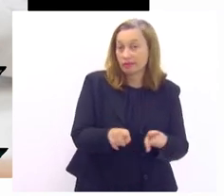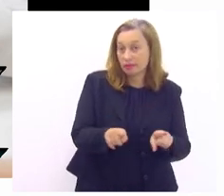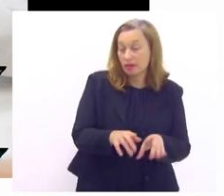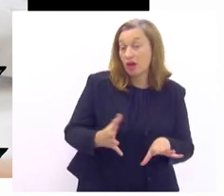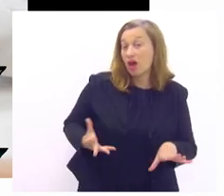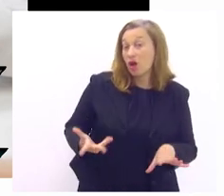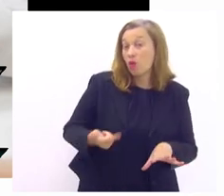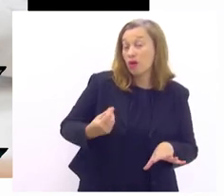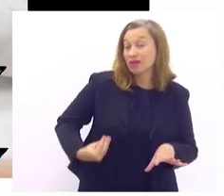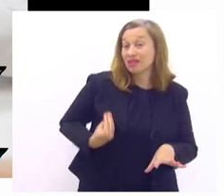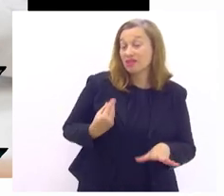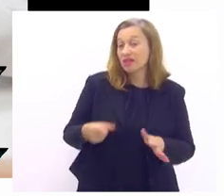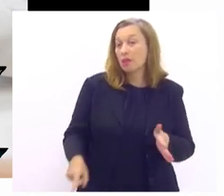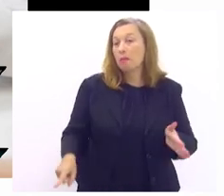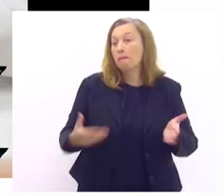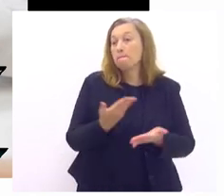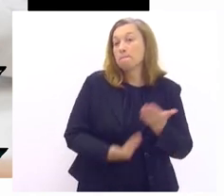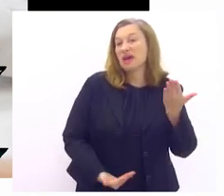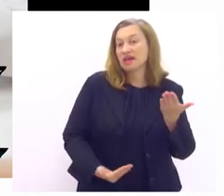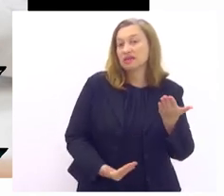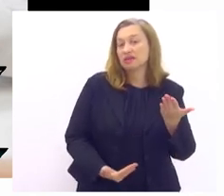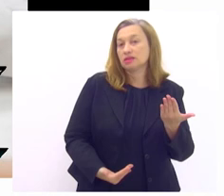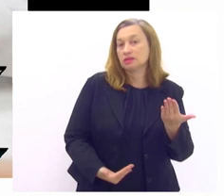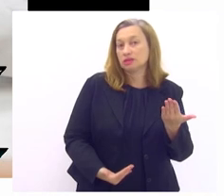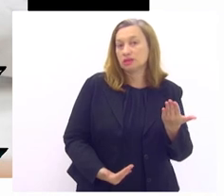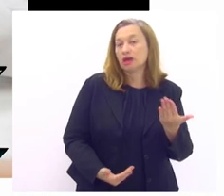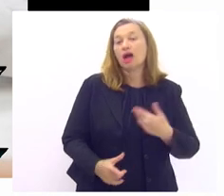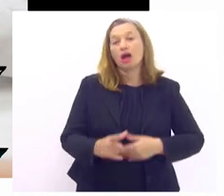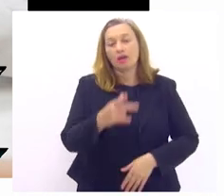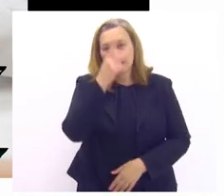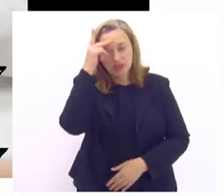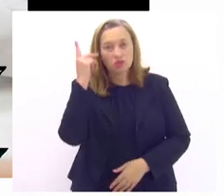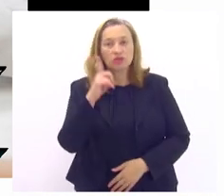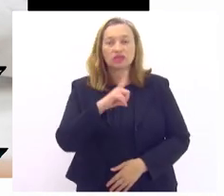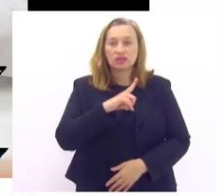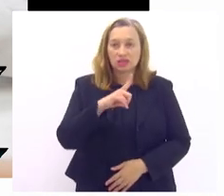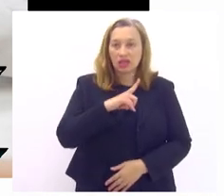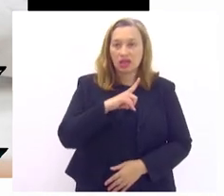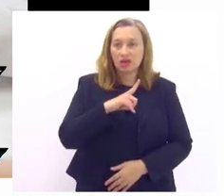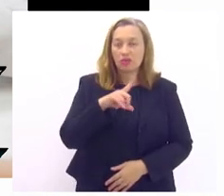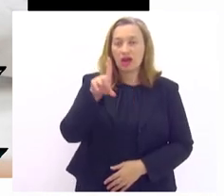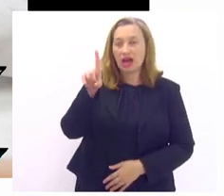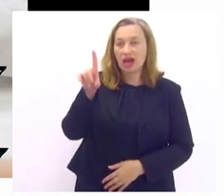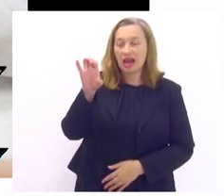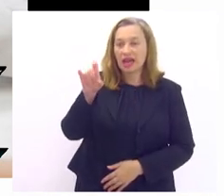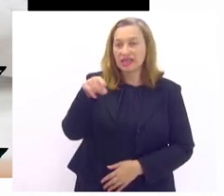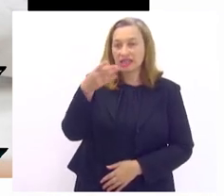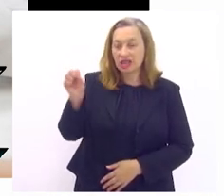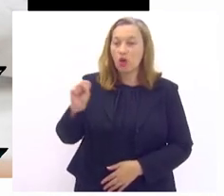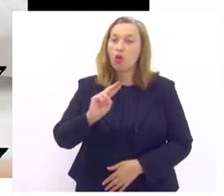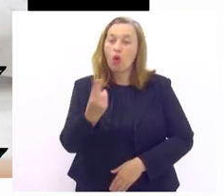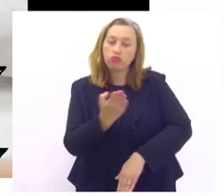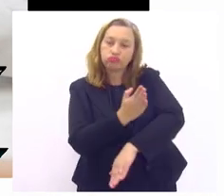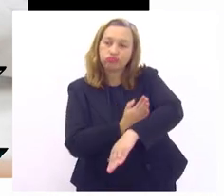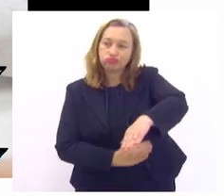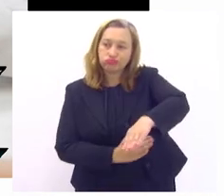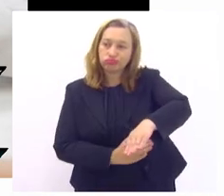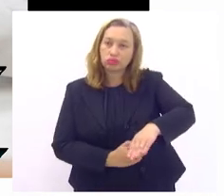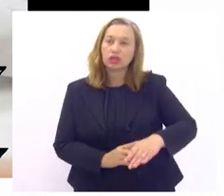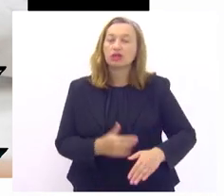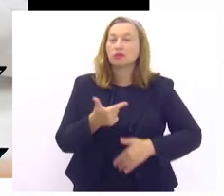vida ela decai muito quando a pessoa tem uma lesão e quando a pessoa sofre amputação a gente